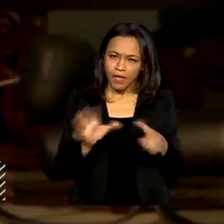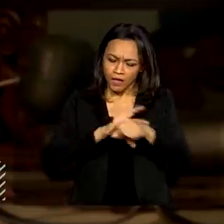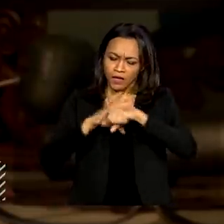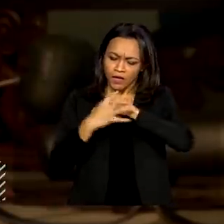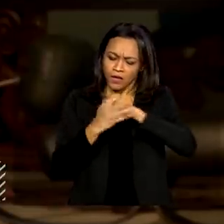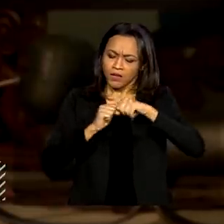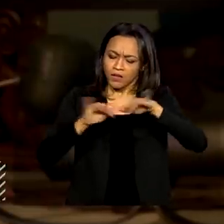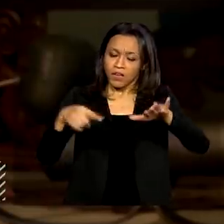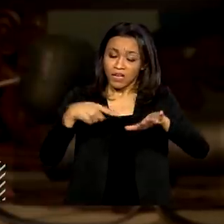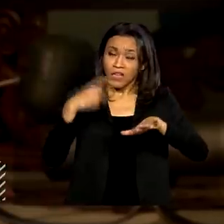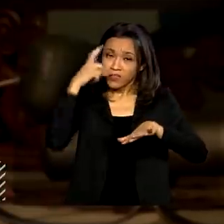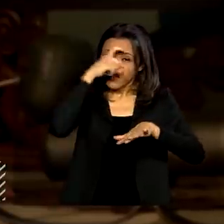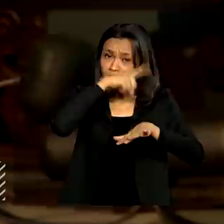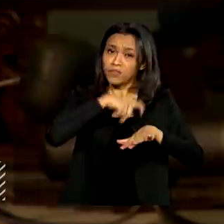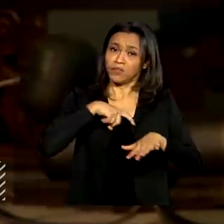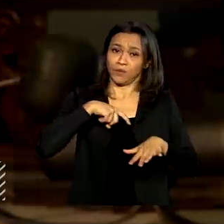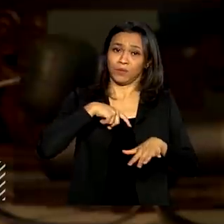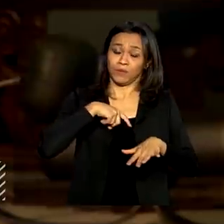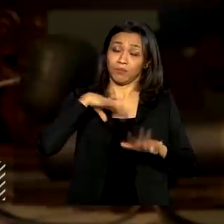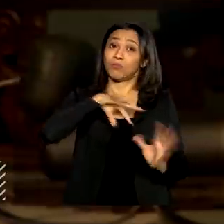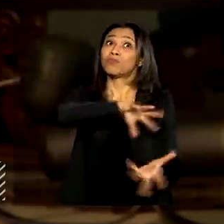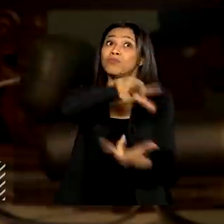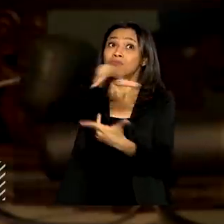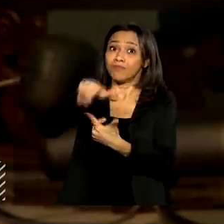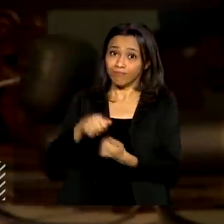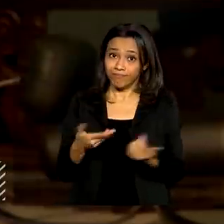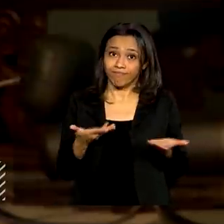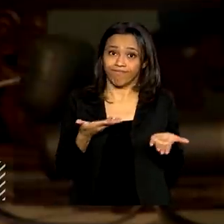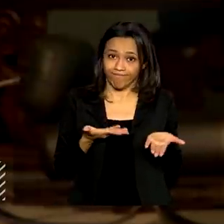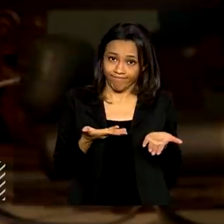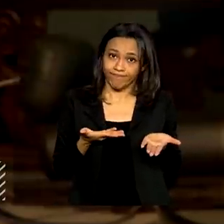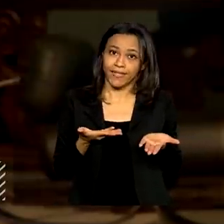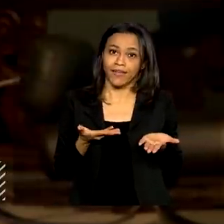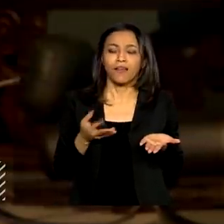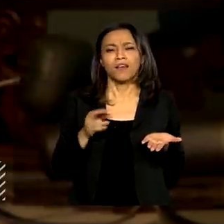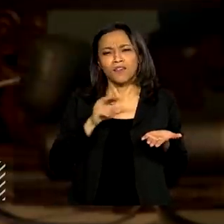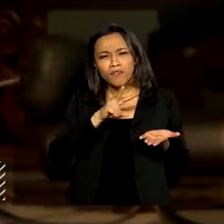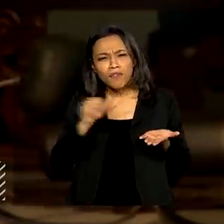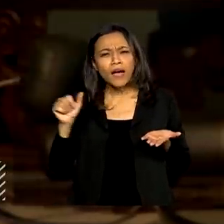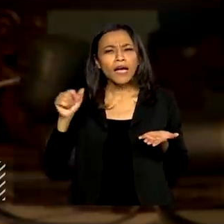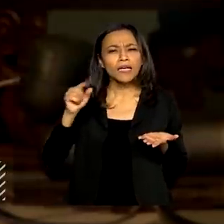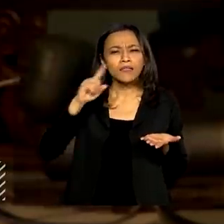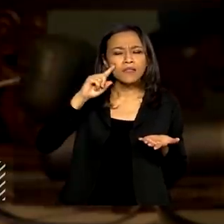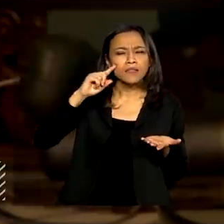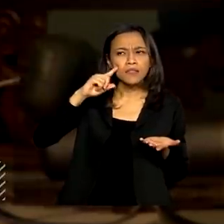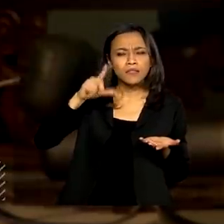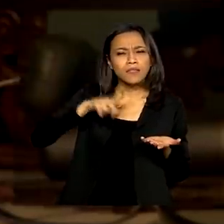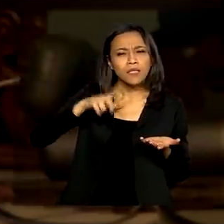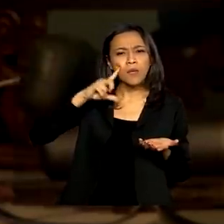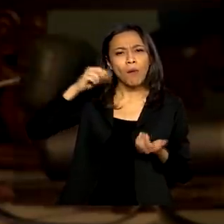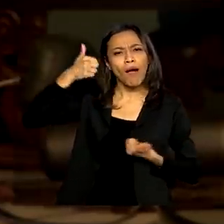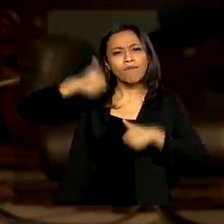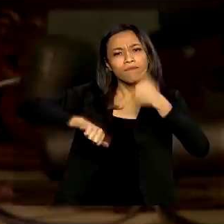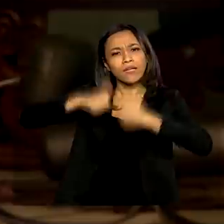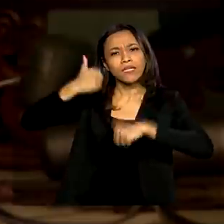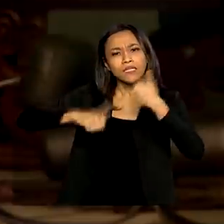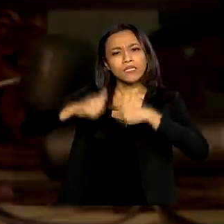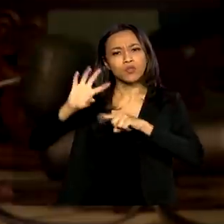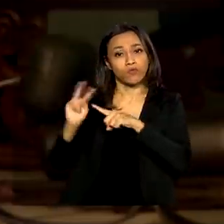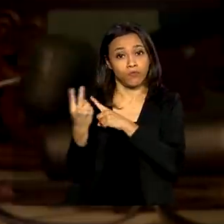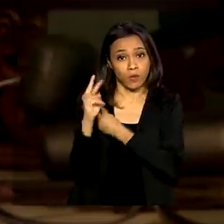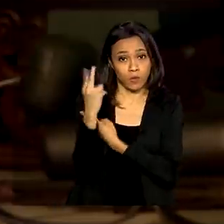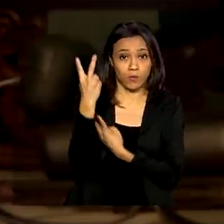muito difícil para o planeta como um todo e, de certa forma, redefine certos valores no planeta das pessoas